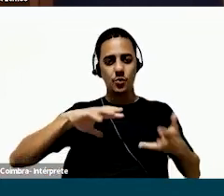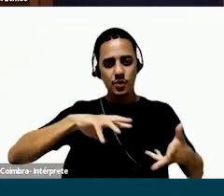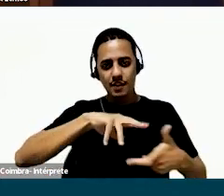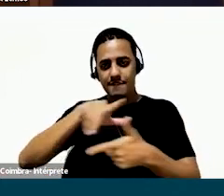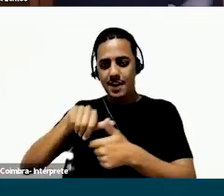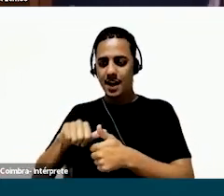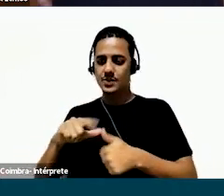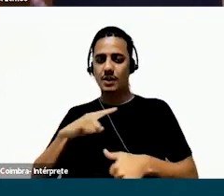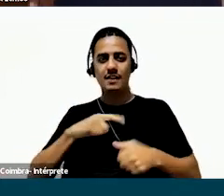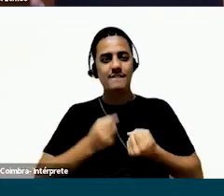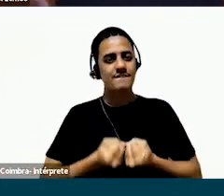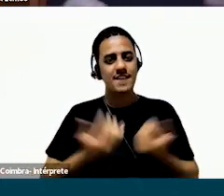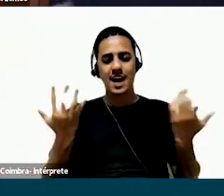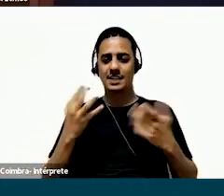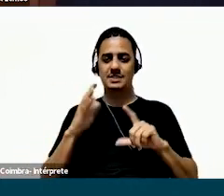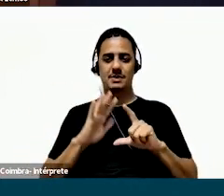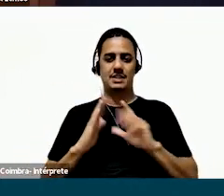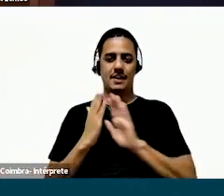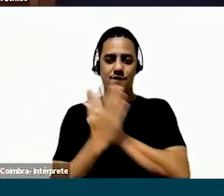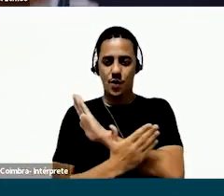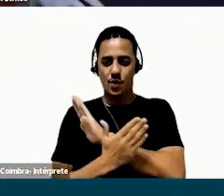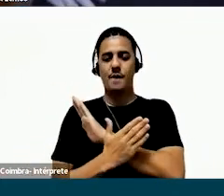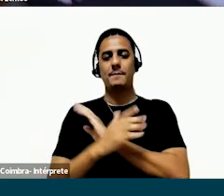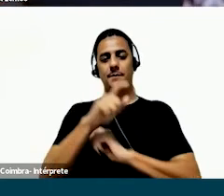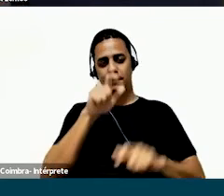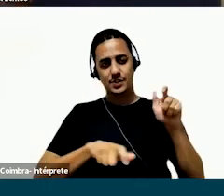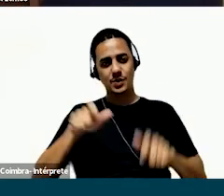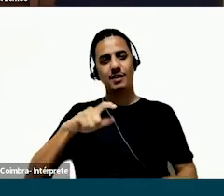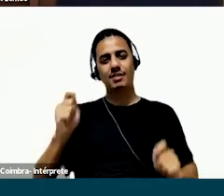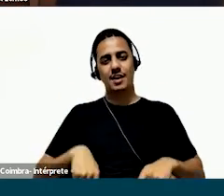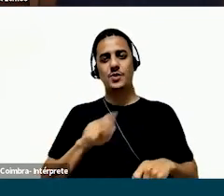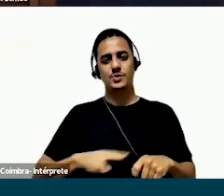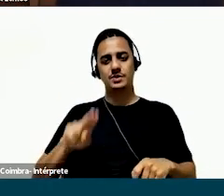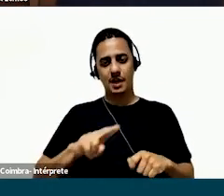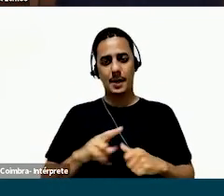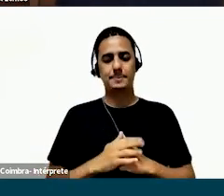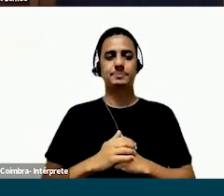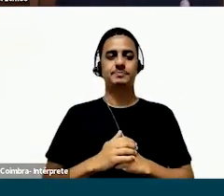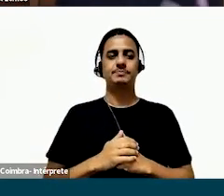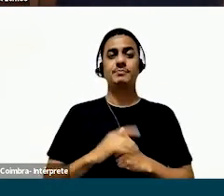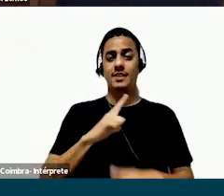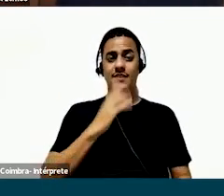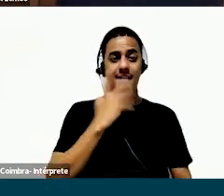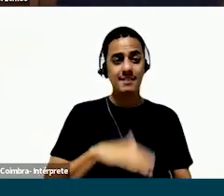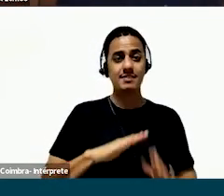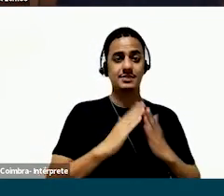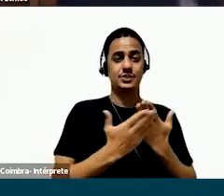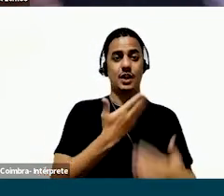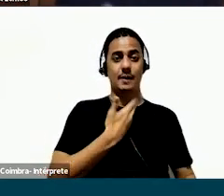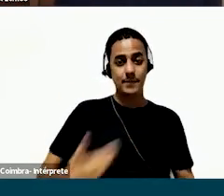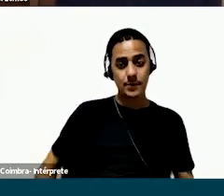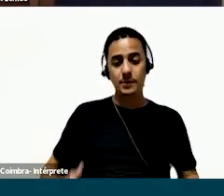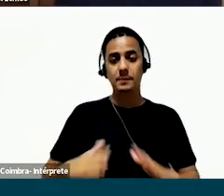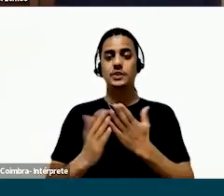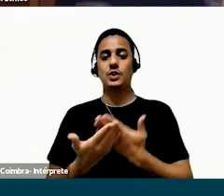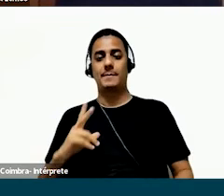né, um universo de estudo num formato de multiplataforma que as crianças podiam usar fora da escola, e aí a gente envolveu muito crianças tanto